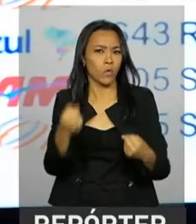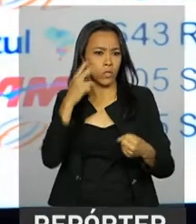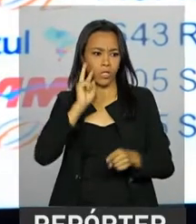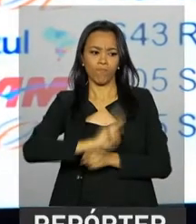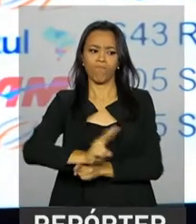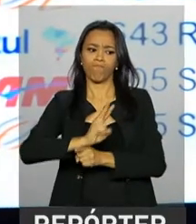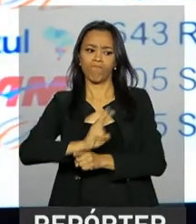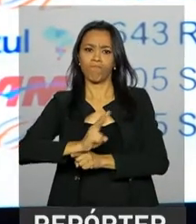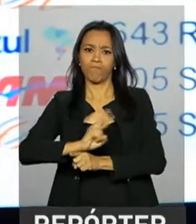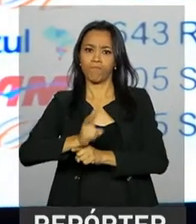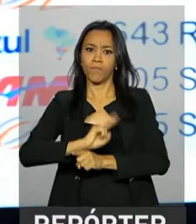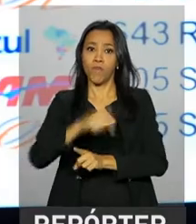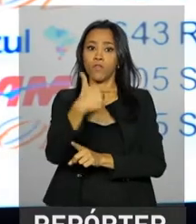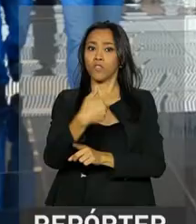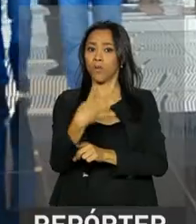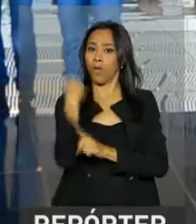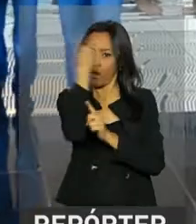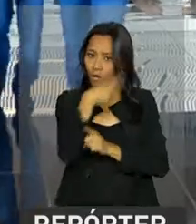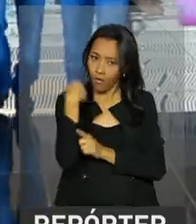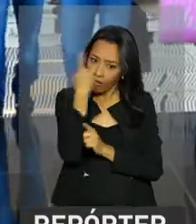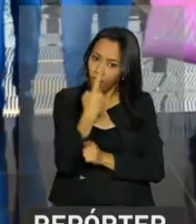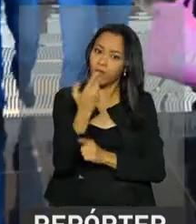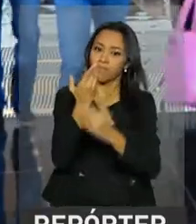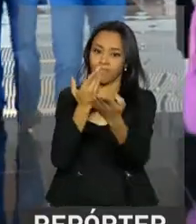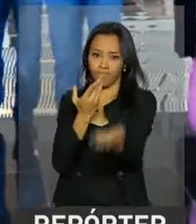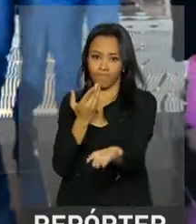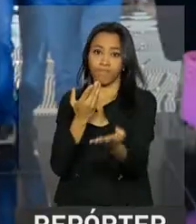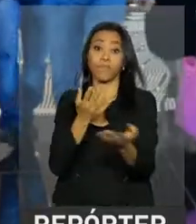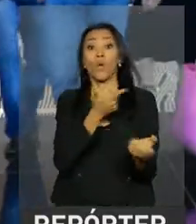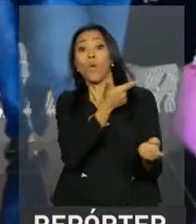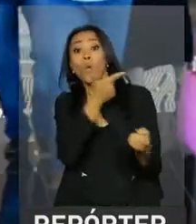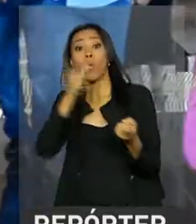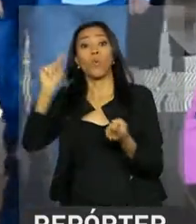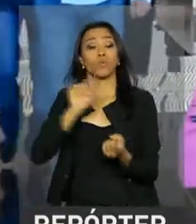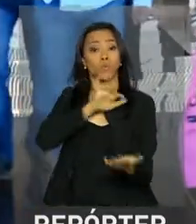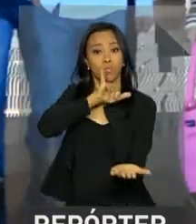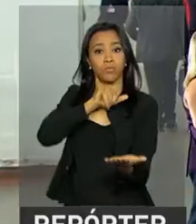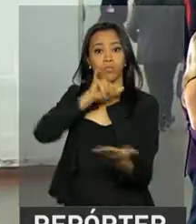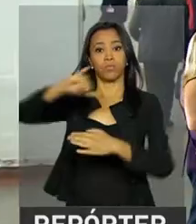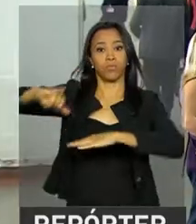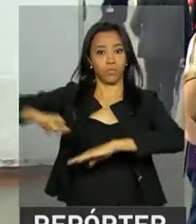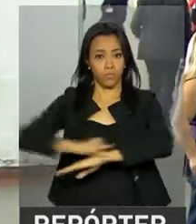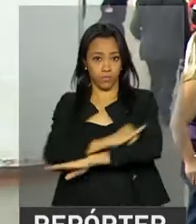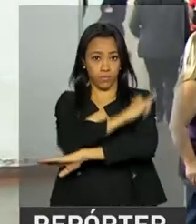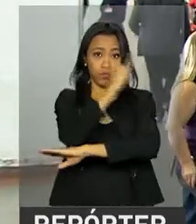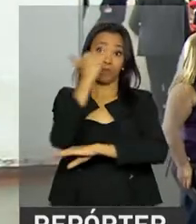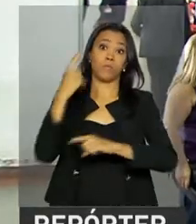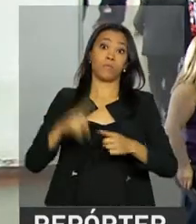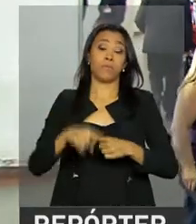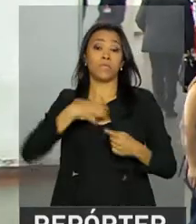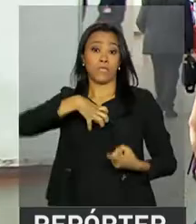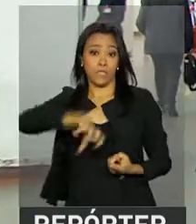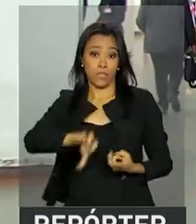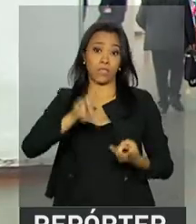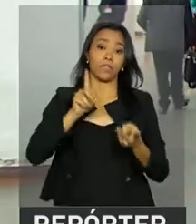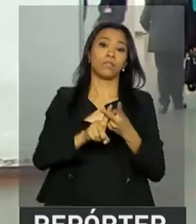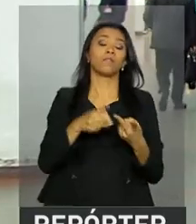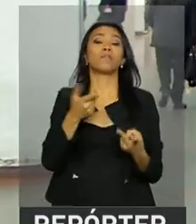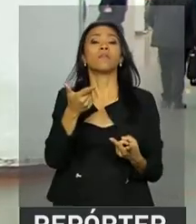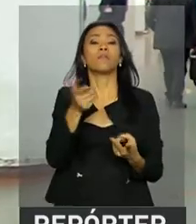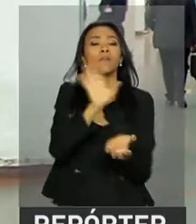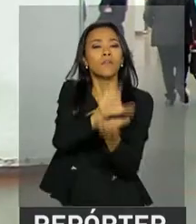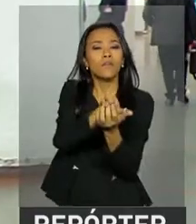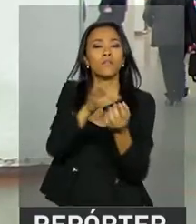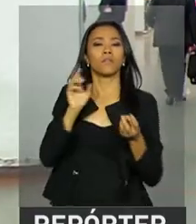fiscalização 24 horas por dia. Já os aeroportos de Salvador, Recife, Santos Dumont,